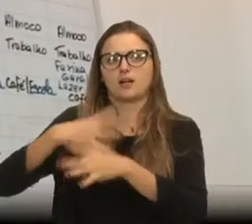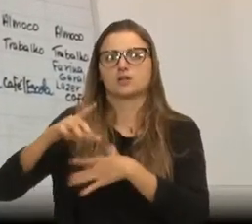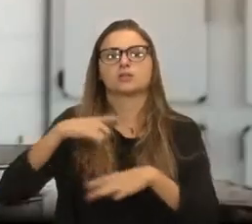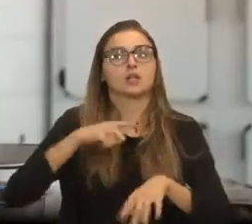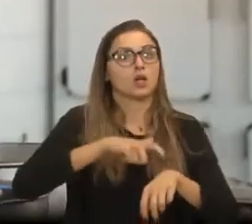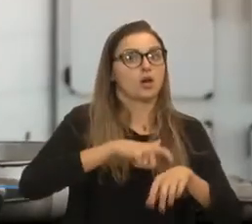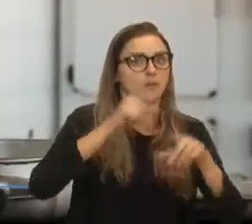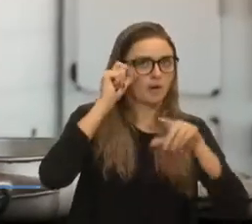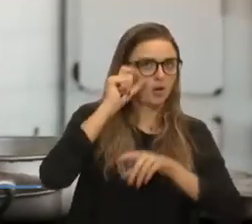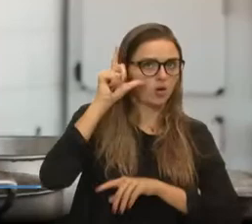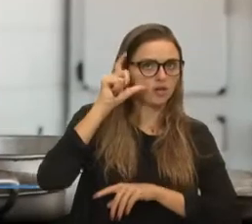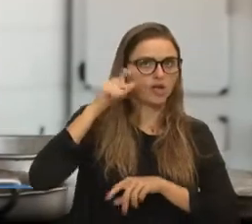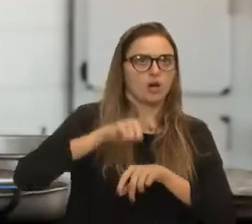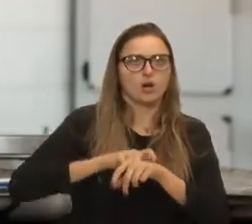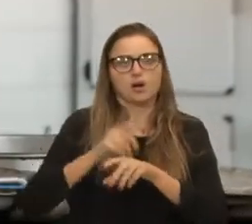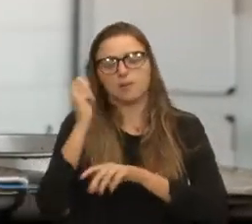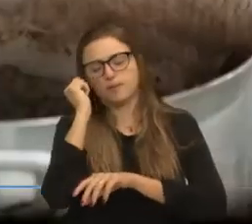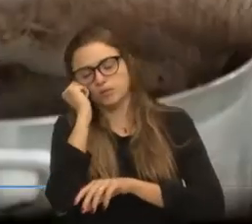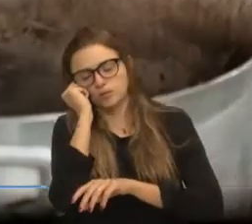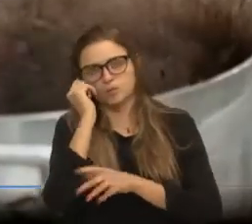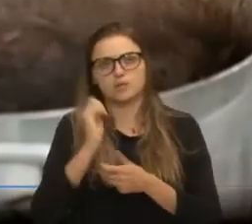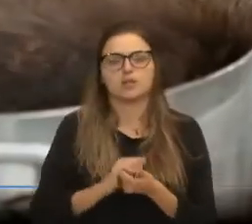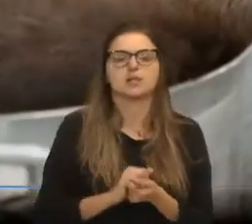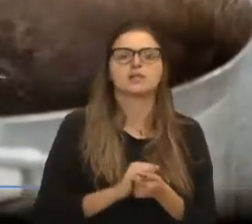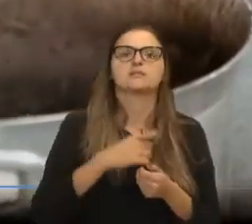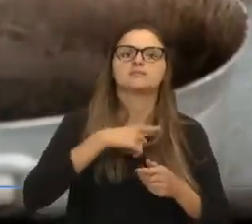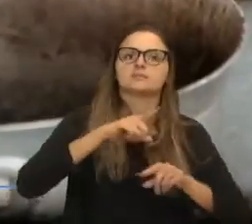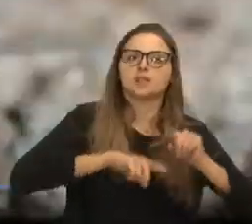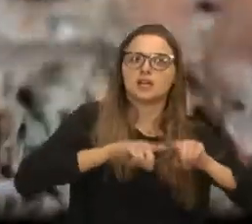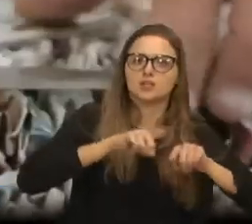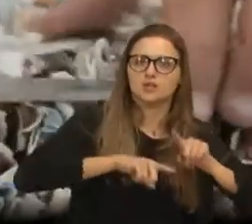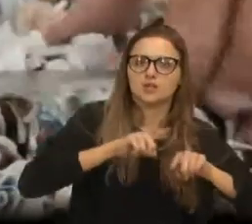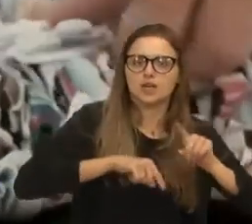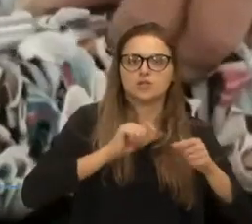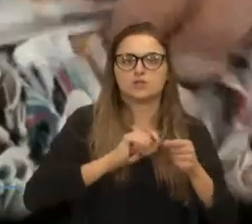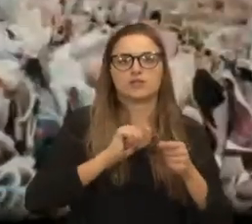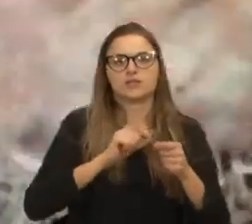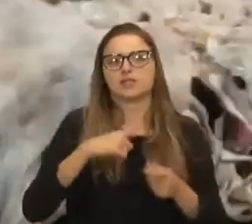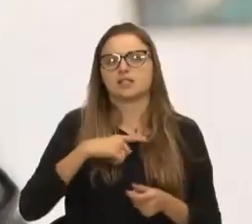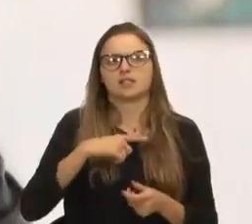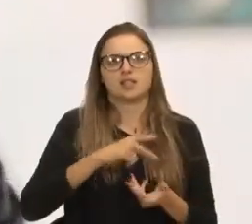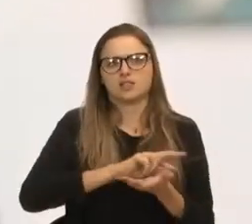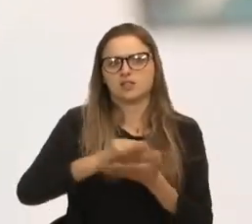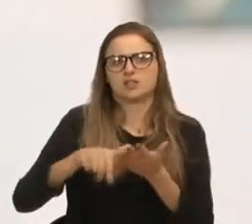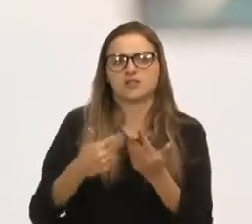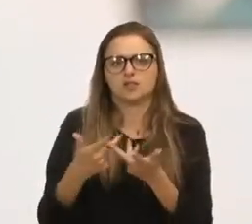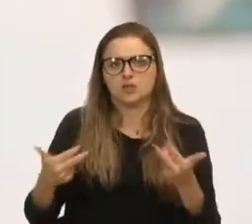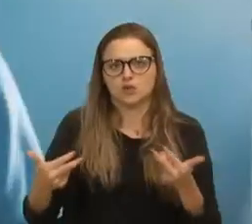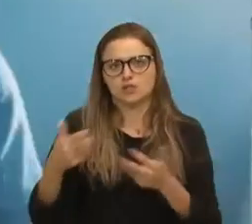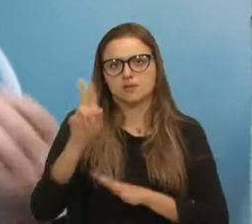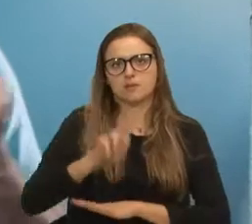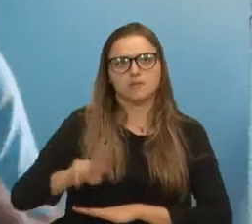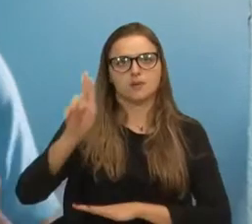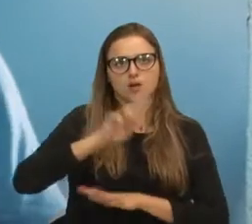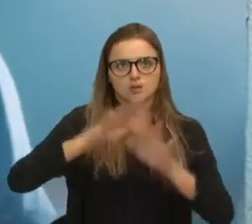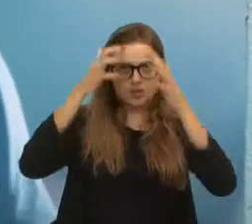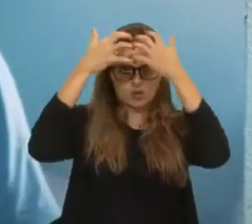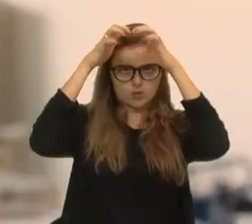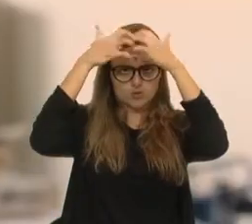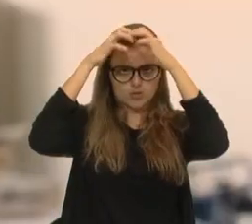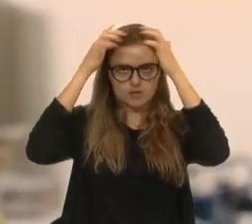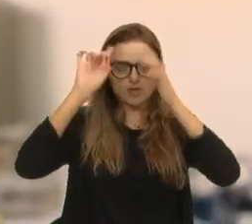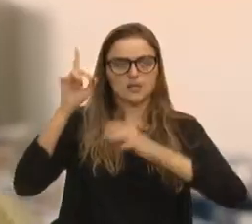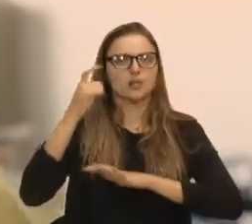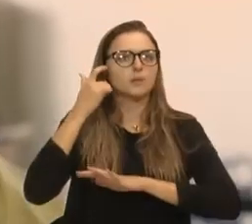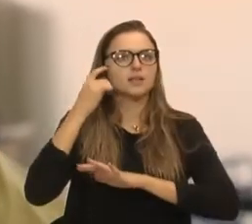acordar, horário para você deitar, tem tarefas a fazer. Aqui tem várias alternativas para você ocupar sua mente, não ficar pensando só em